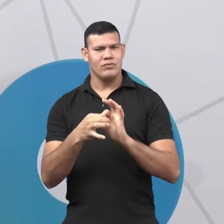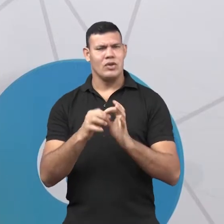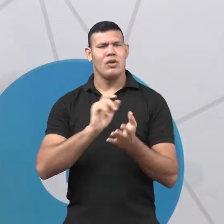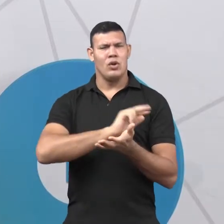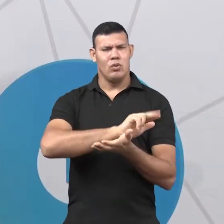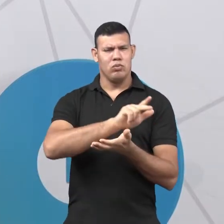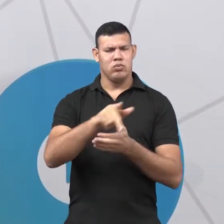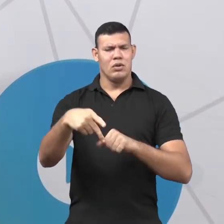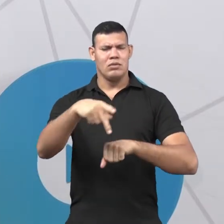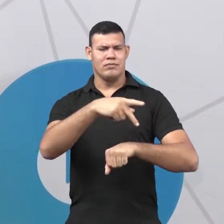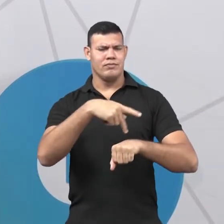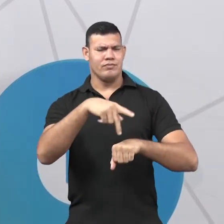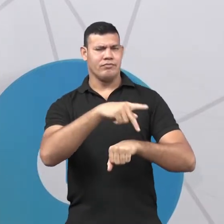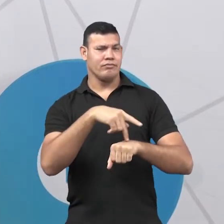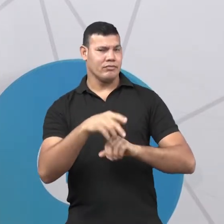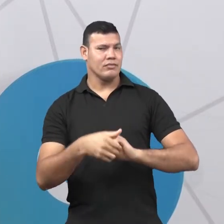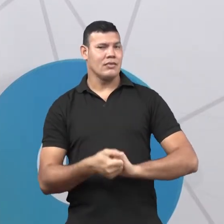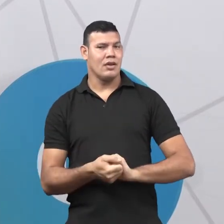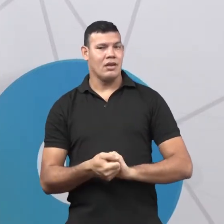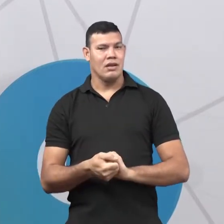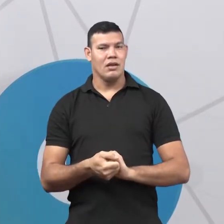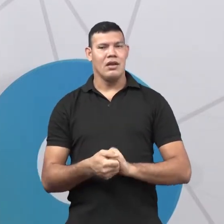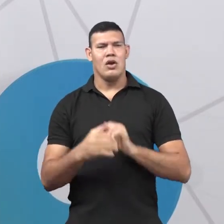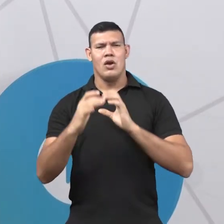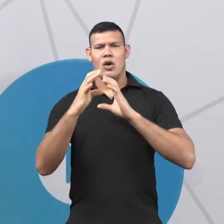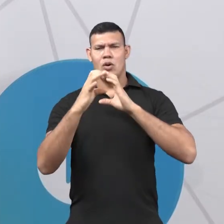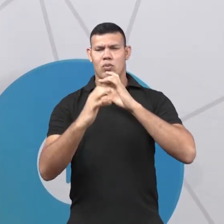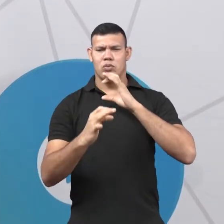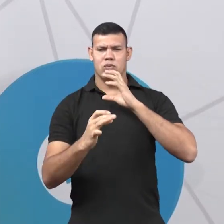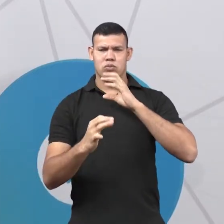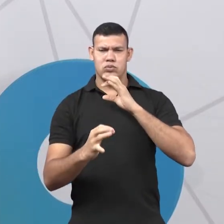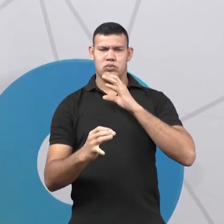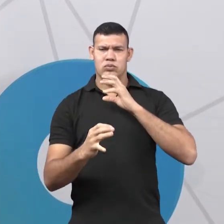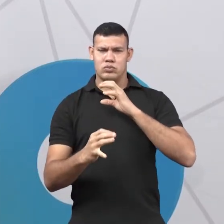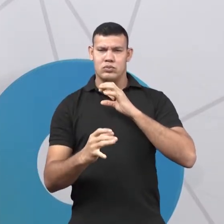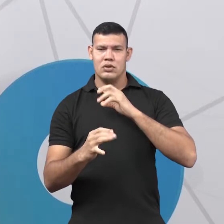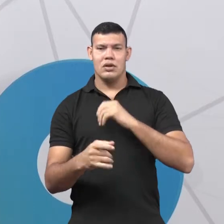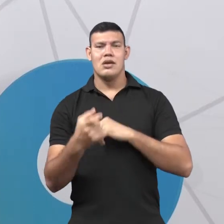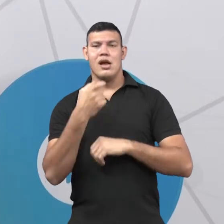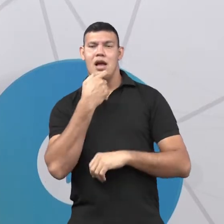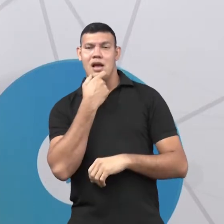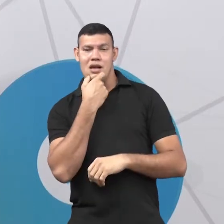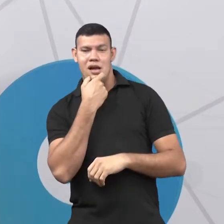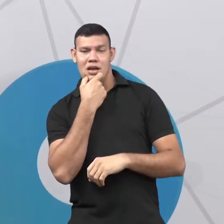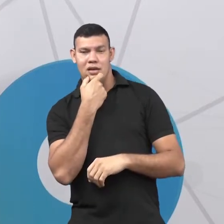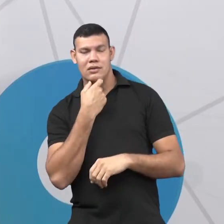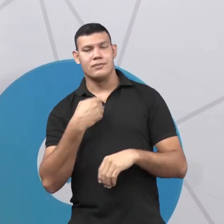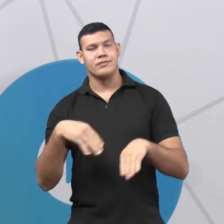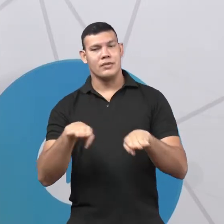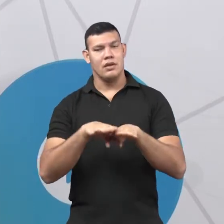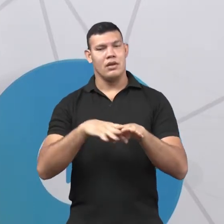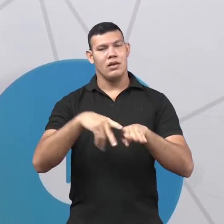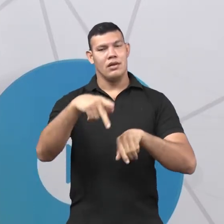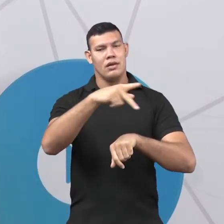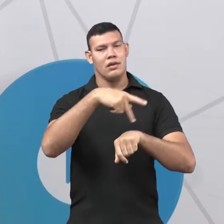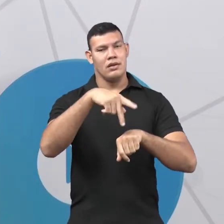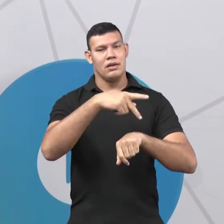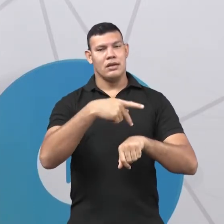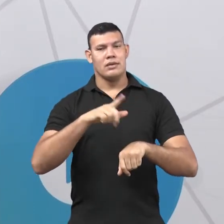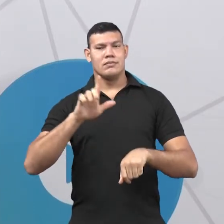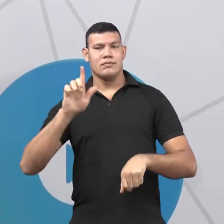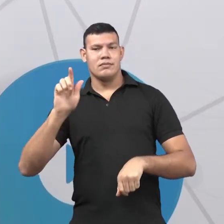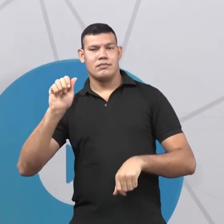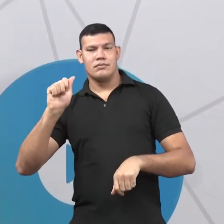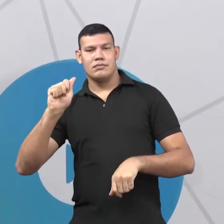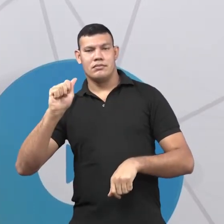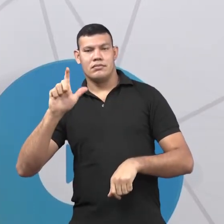Então, fazem parte da Grã-Bretanha a Escócia, a Inglaterra e o país de Gales. Então, a história da língua inglesa